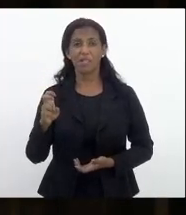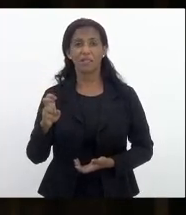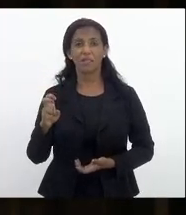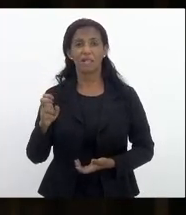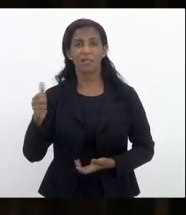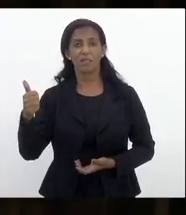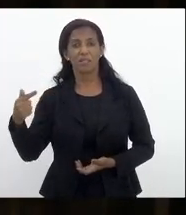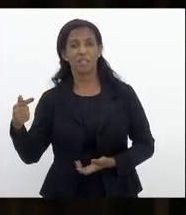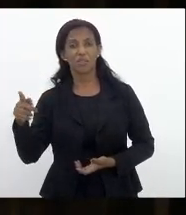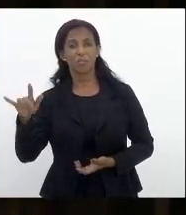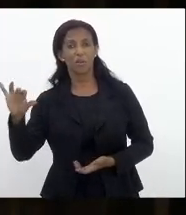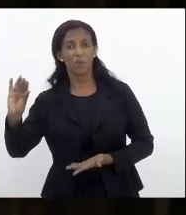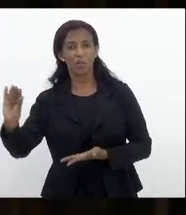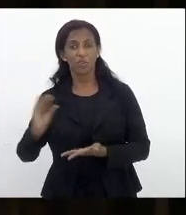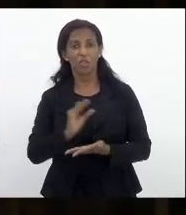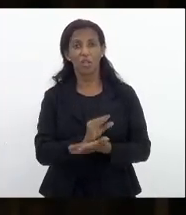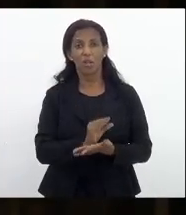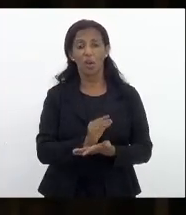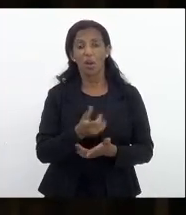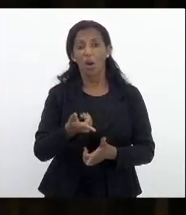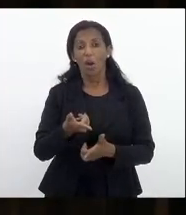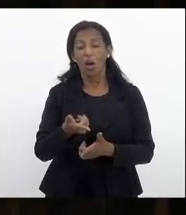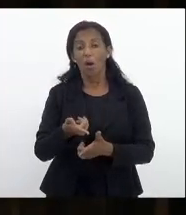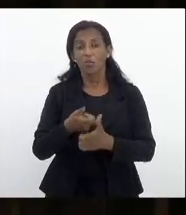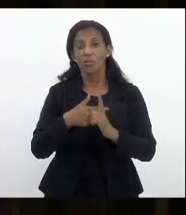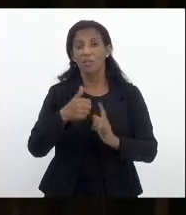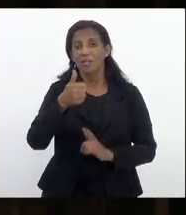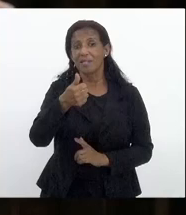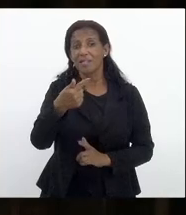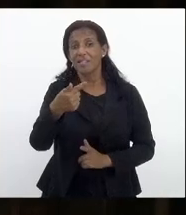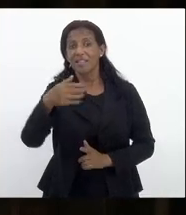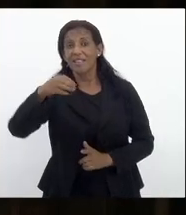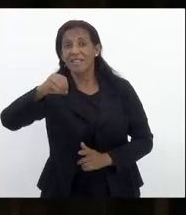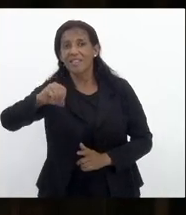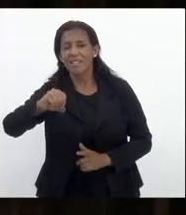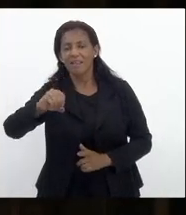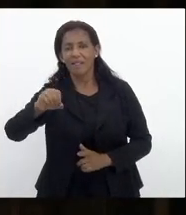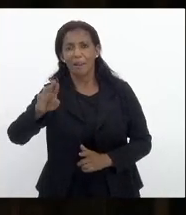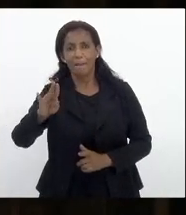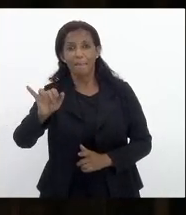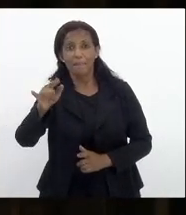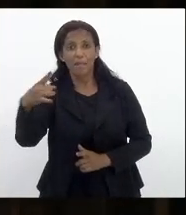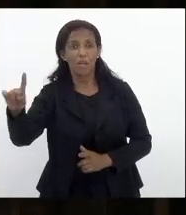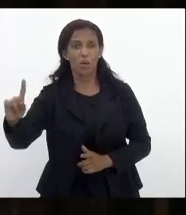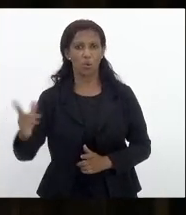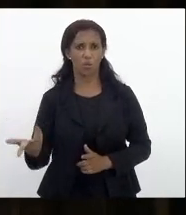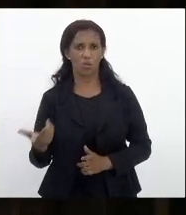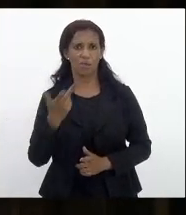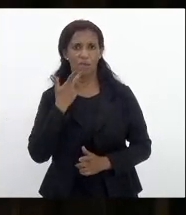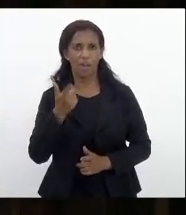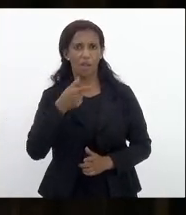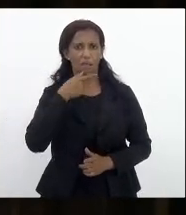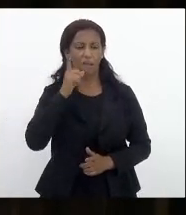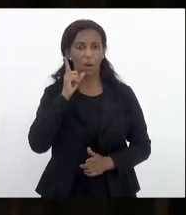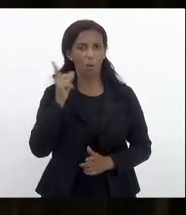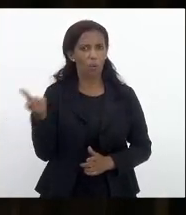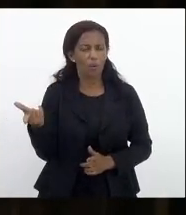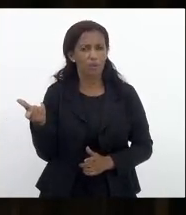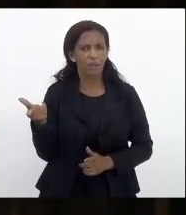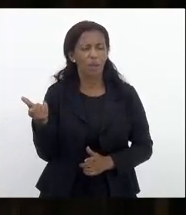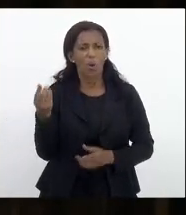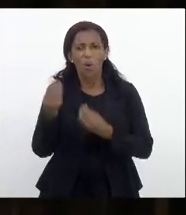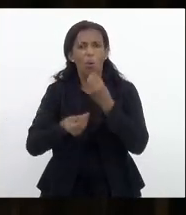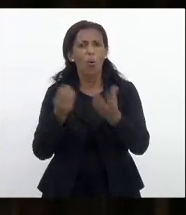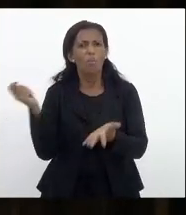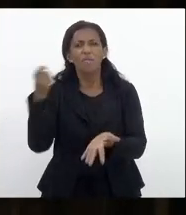bilhões que entra para o governo do estado onde a dívida é de 170 bilhões dito ontem pelo secretário Nelson Rocha que conta de maluco é